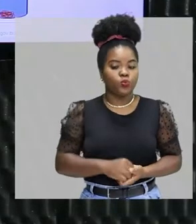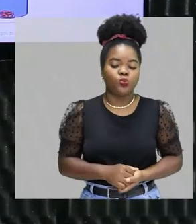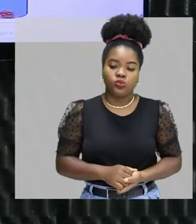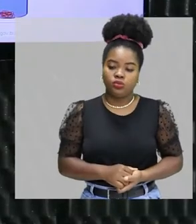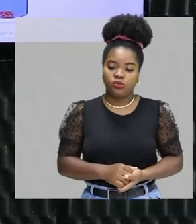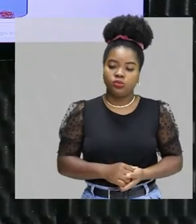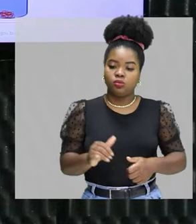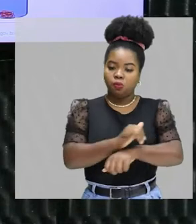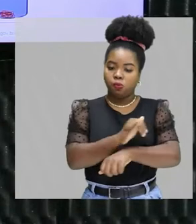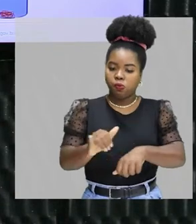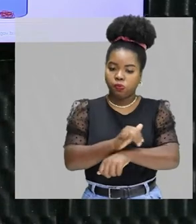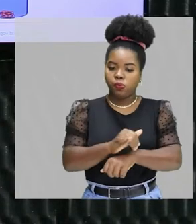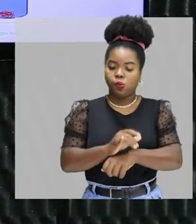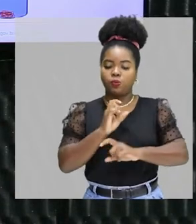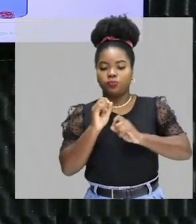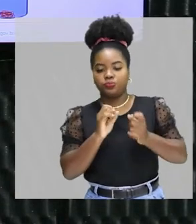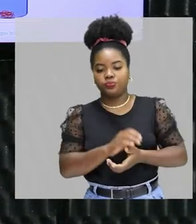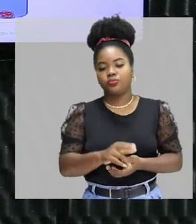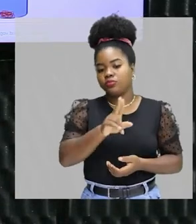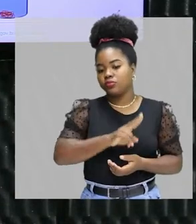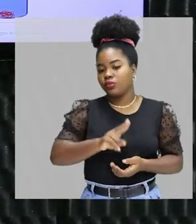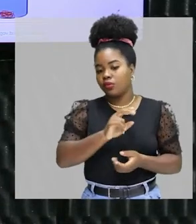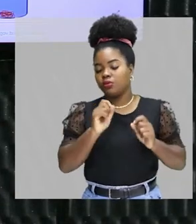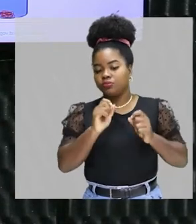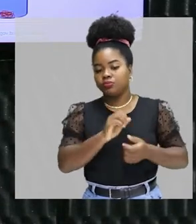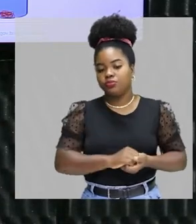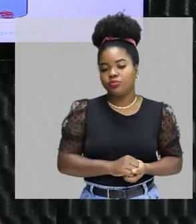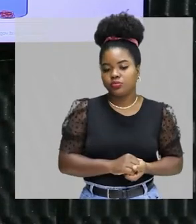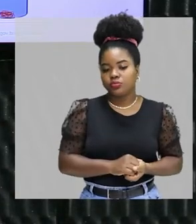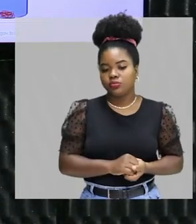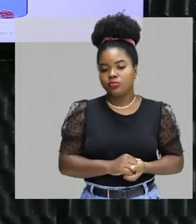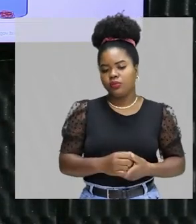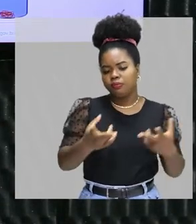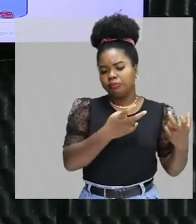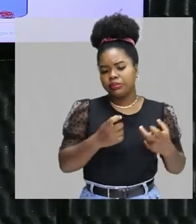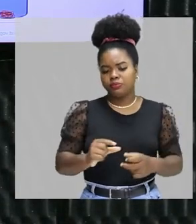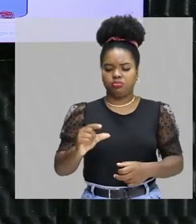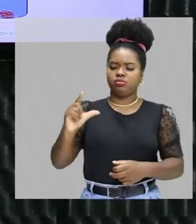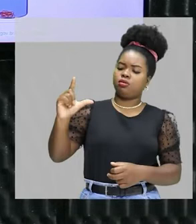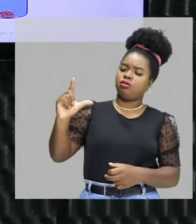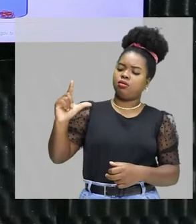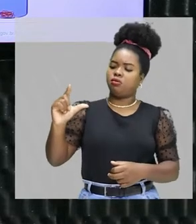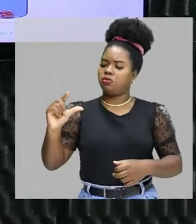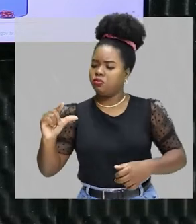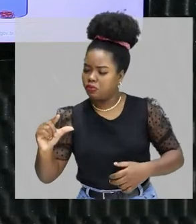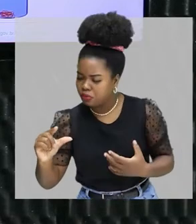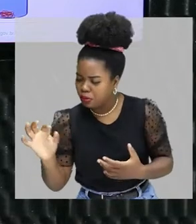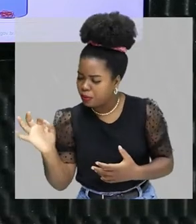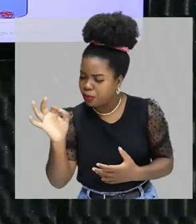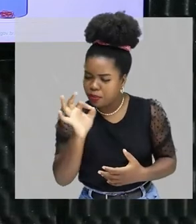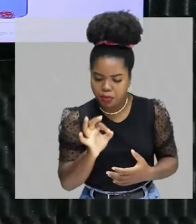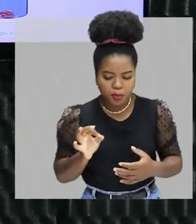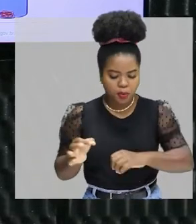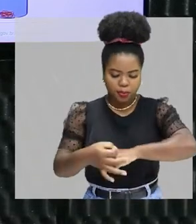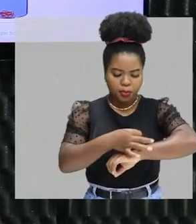método muito grosseiro, onde a gente vai, pelo tamanho das partículas, a gente consegue